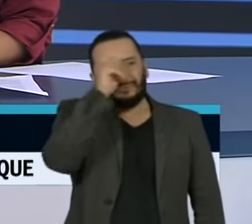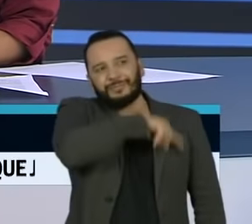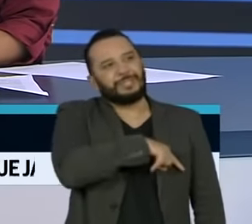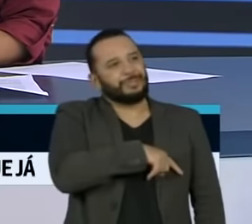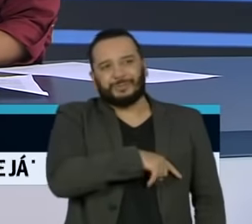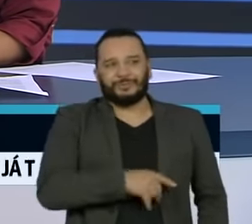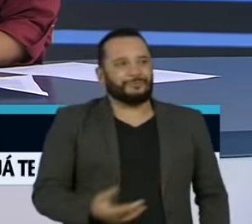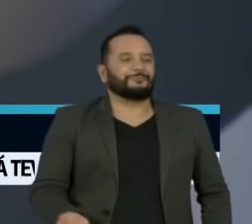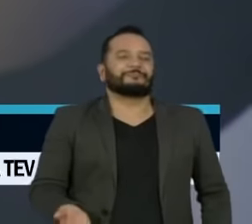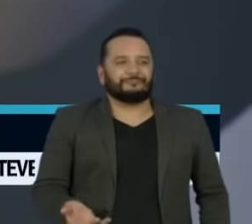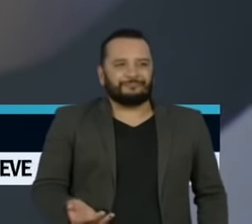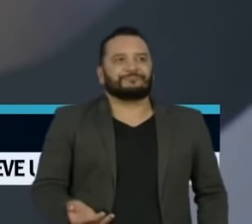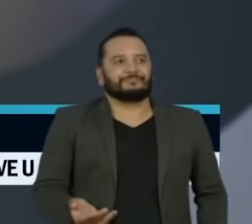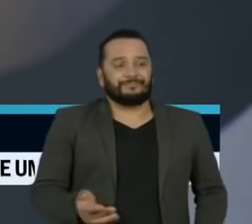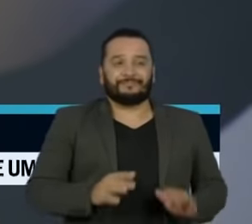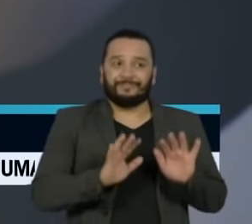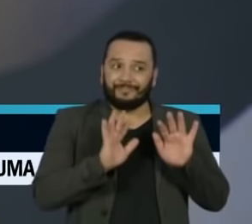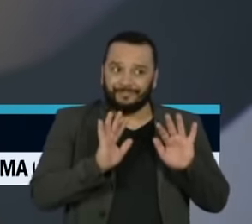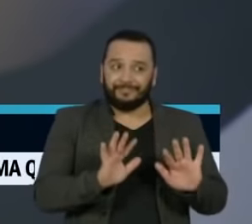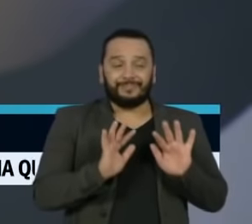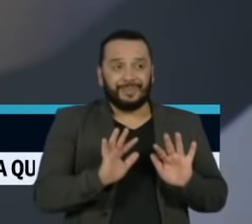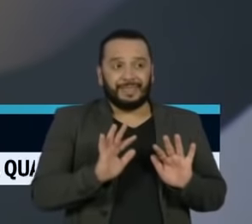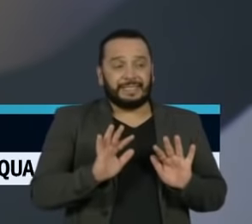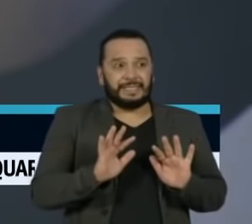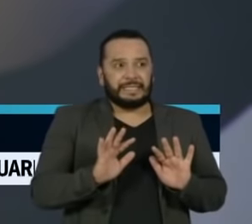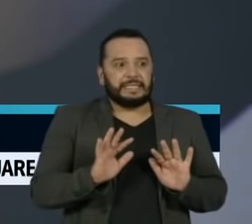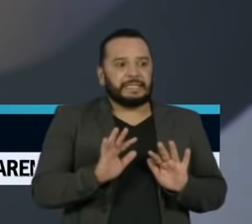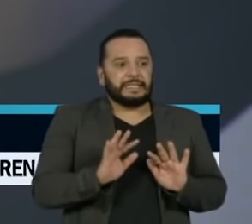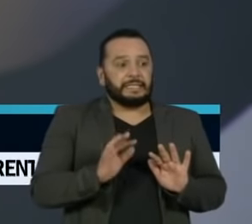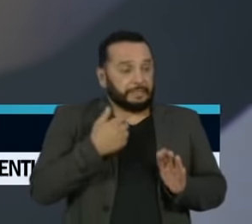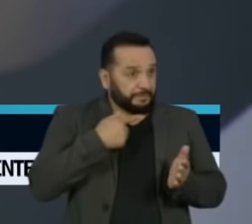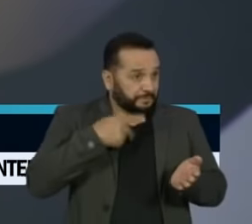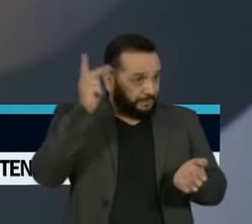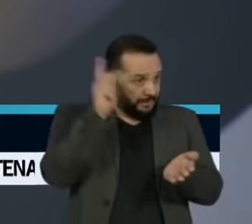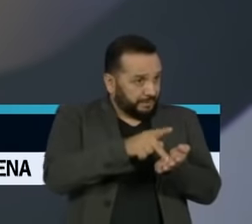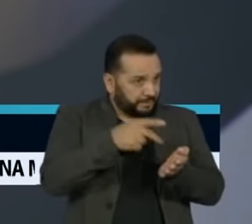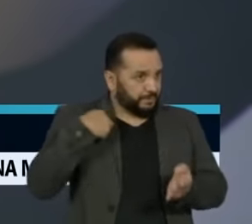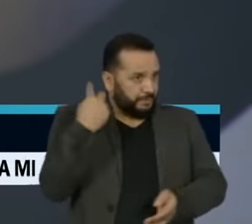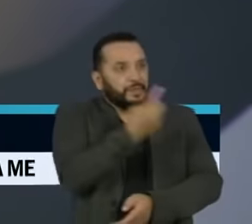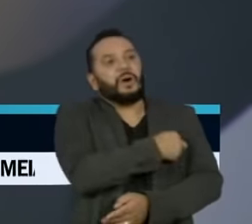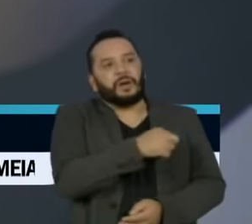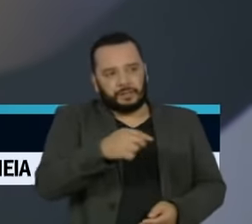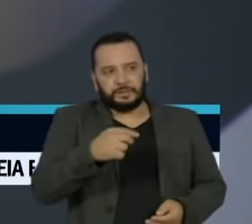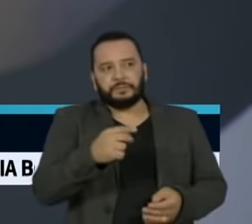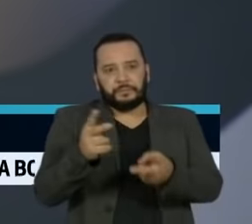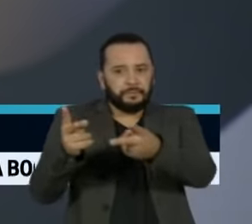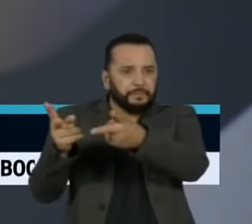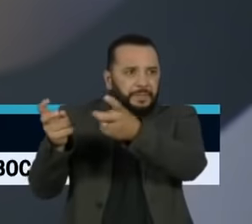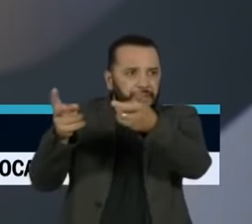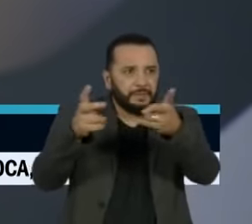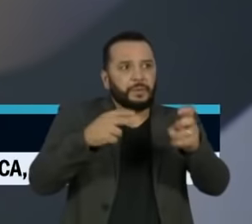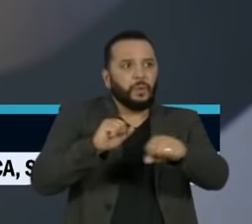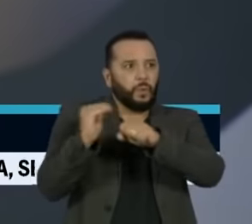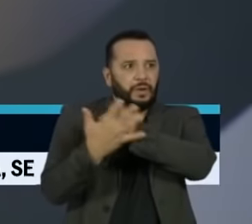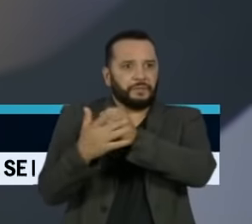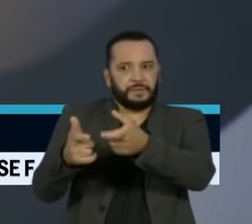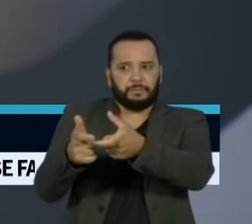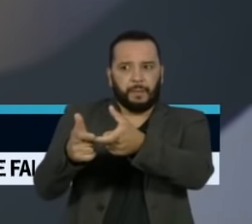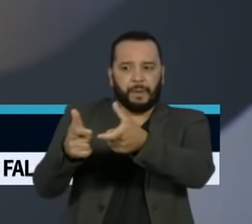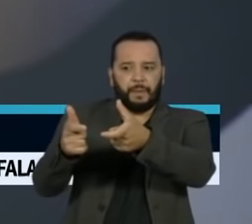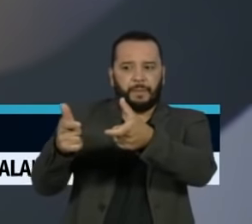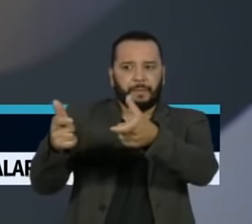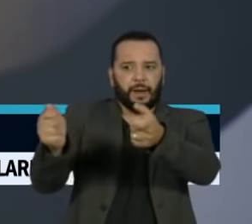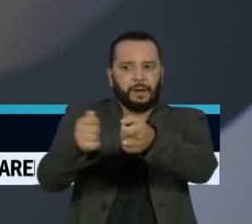é esse o panorama. Mas o que fica é que realmente a gente está tendo um número crescente de novo de